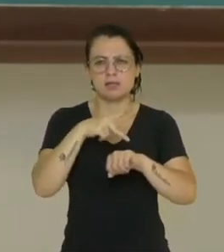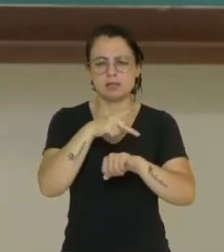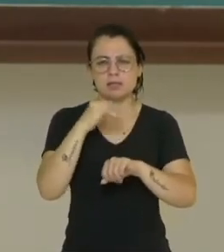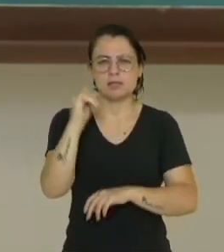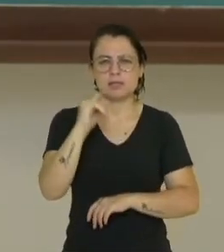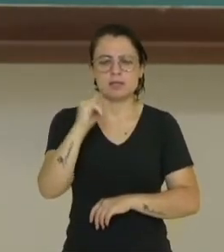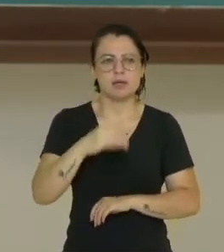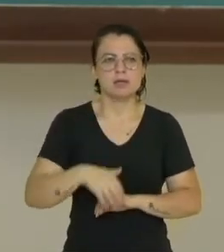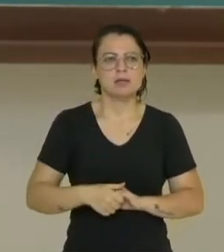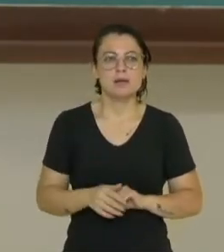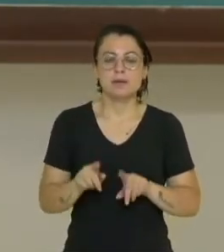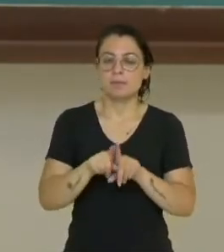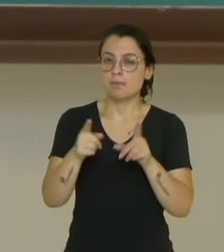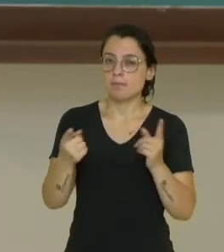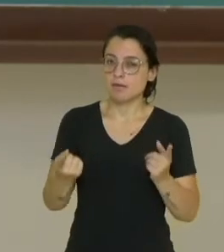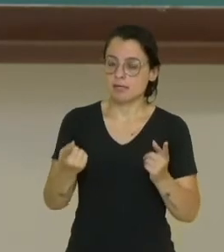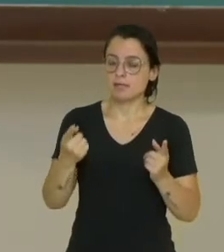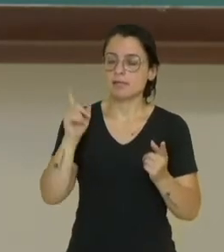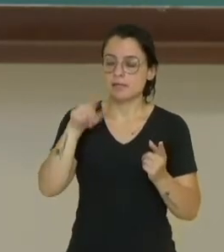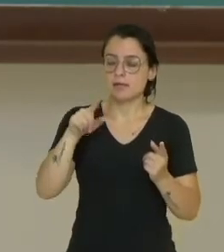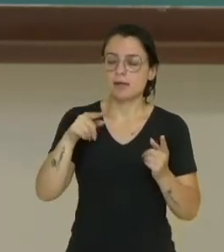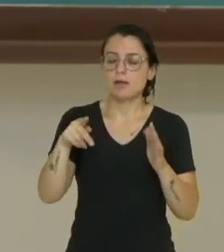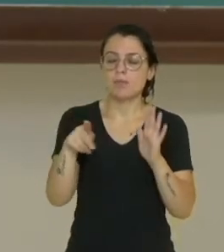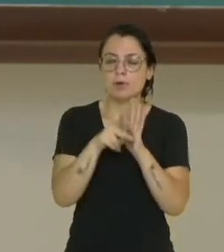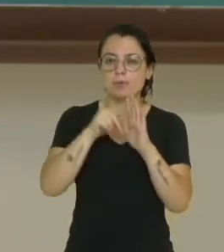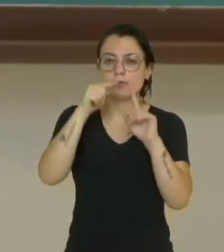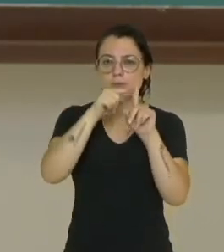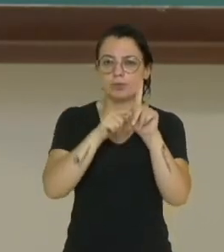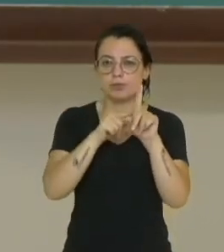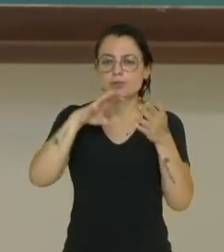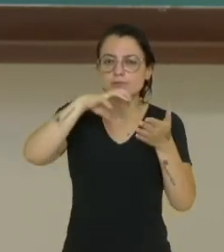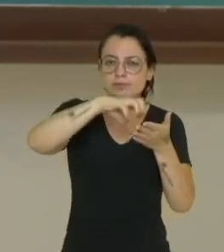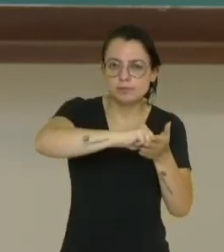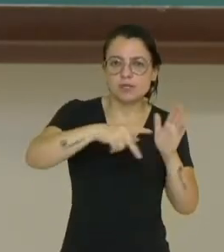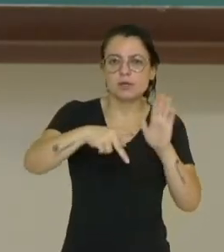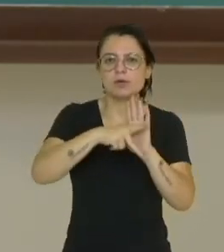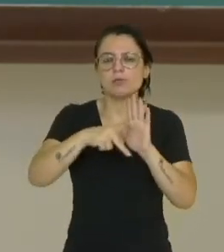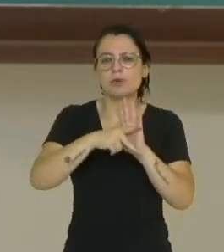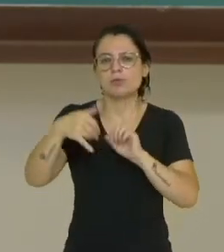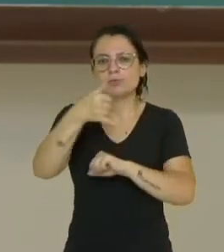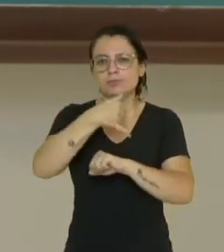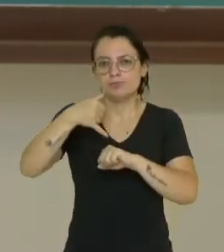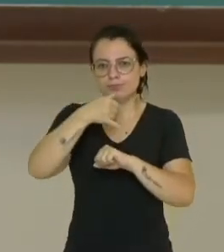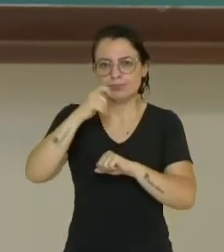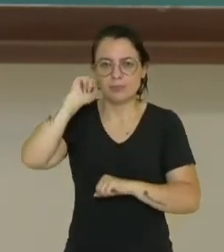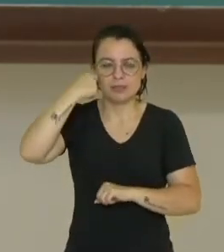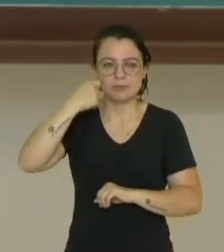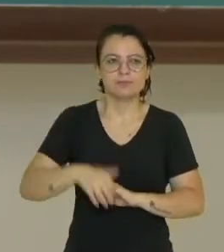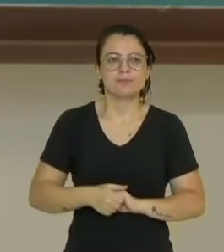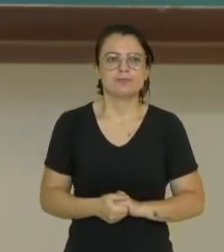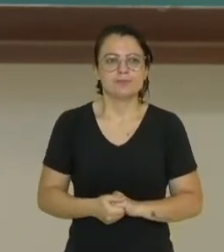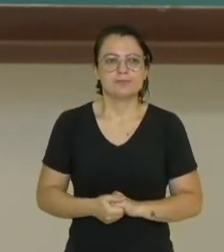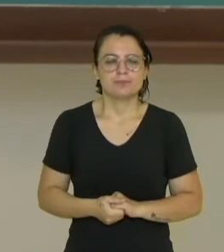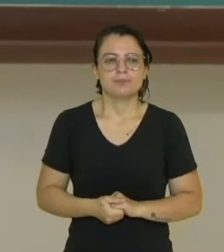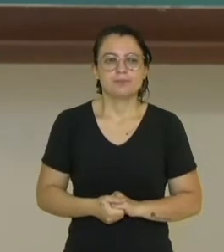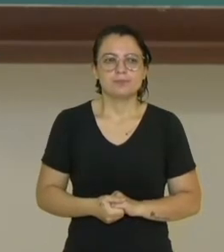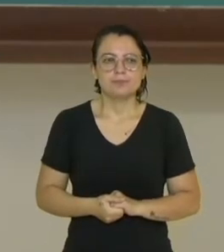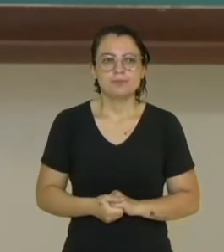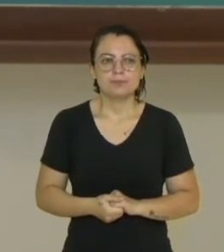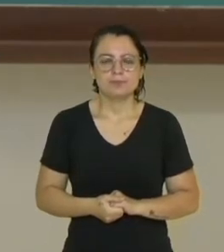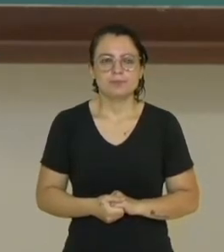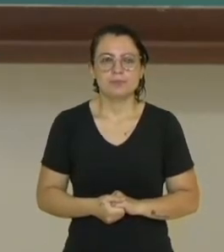Iraque. Mas, na verdade, era por motivos também de posse de postos de petróleo no território do Kuwait, ok? Então, na verdade,